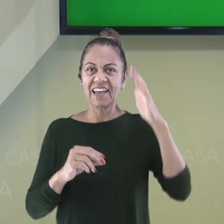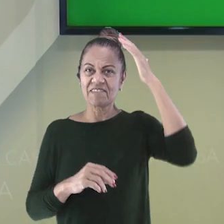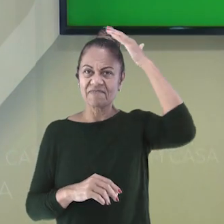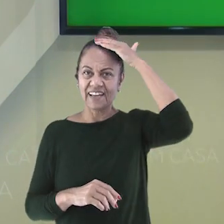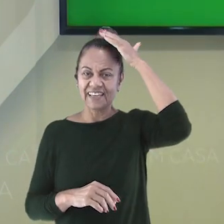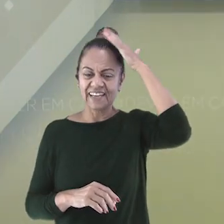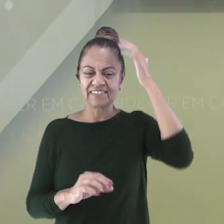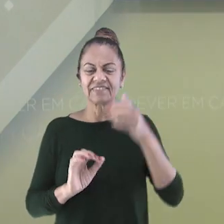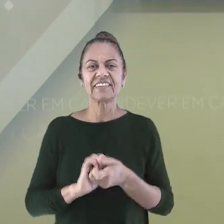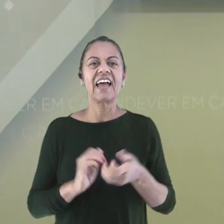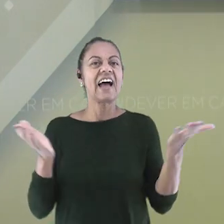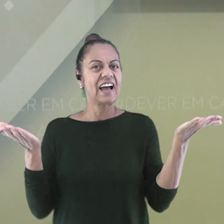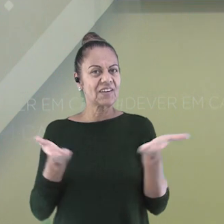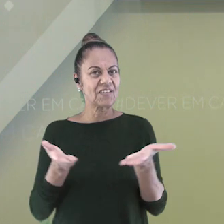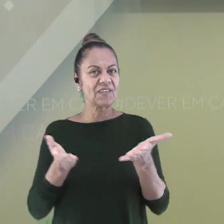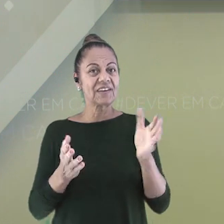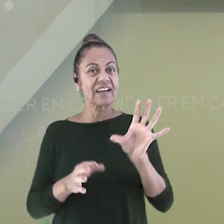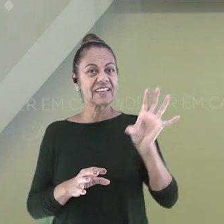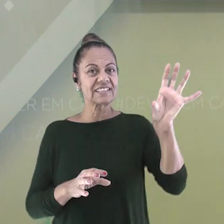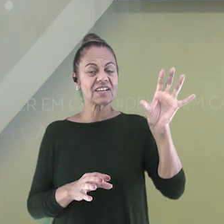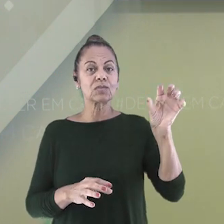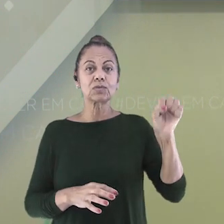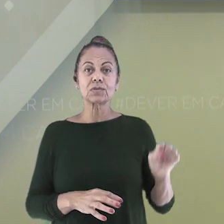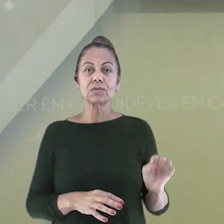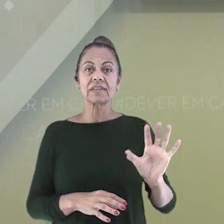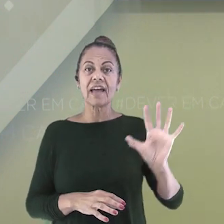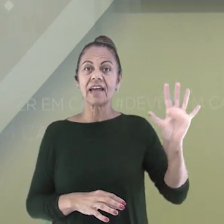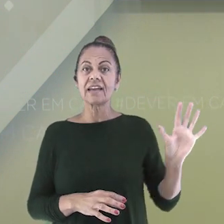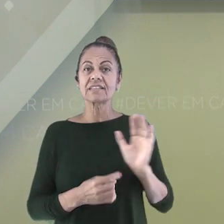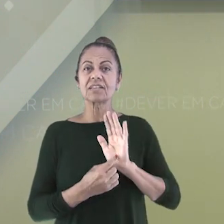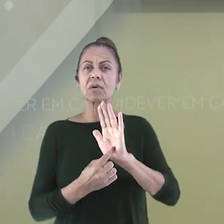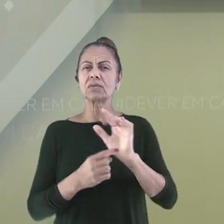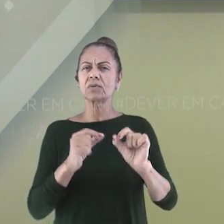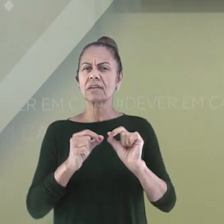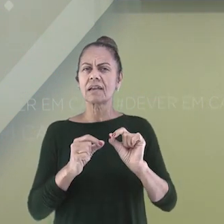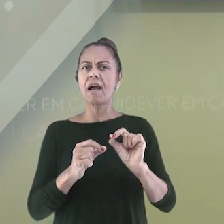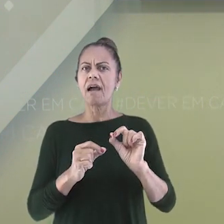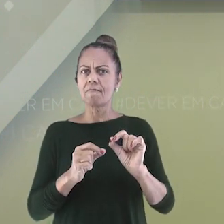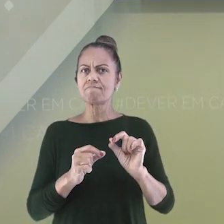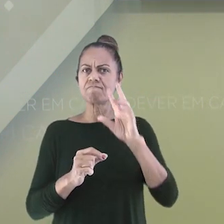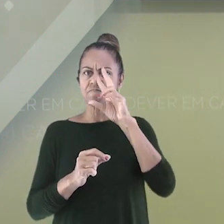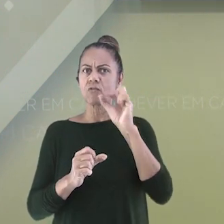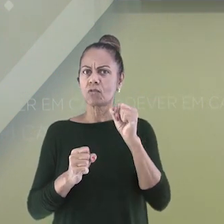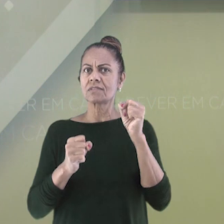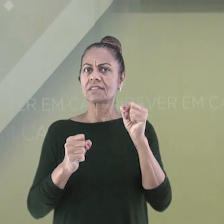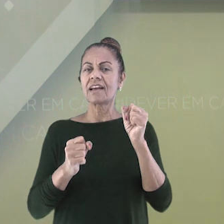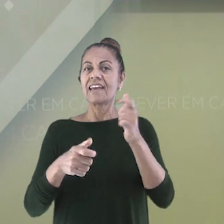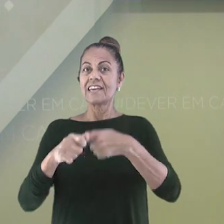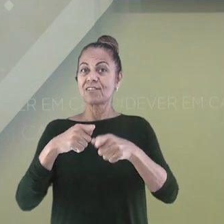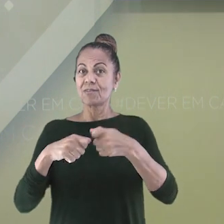sudeste. Região sudeste se destaca pela força econômica. É nessa região que está